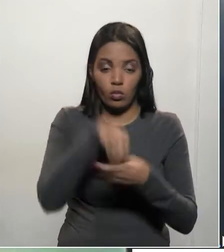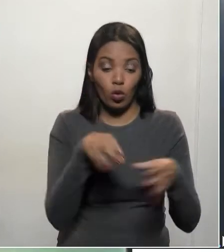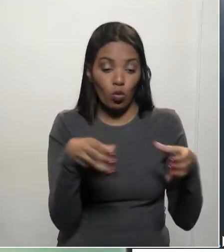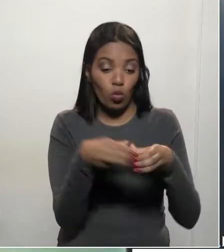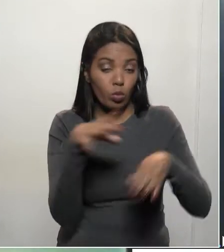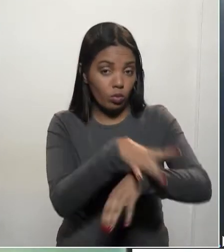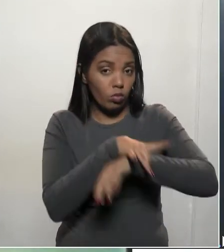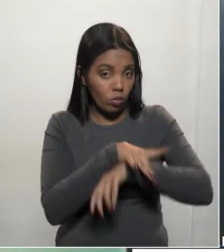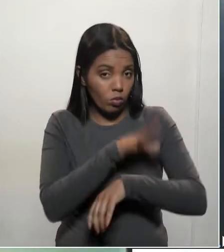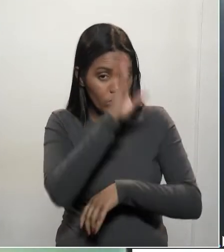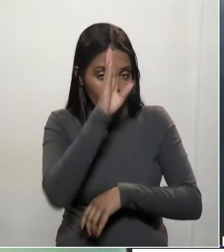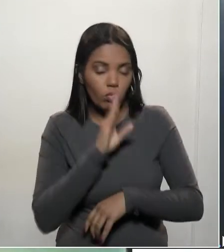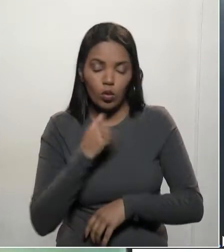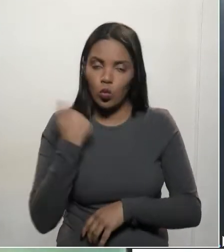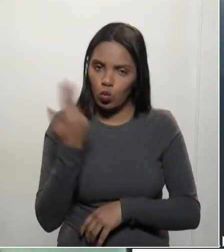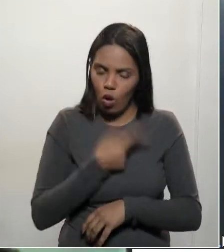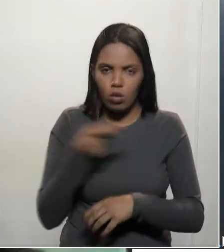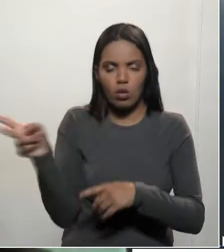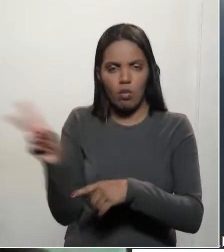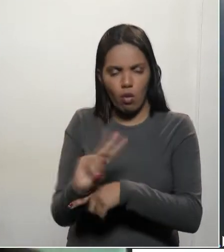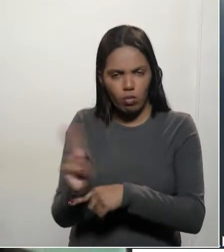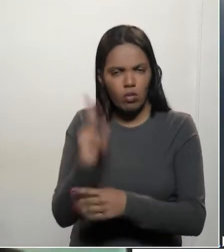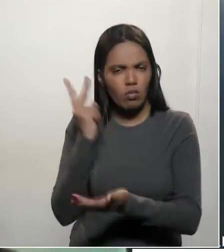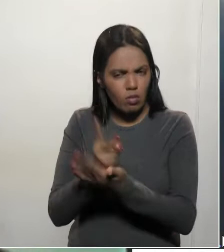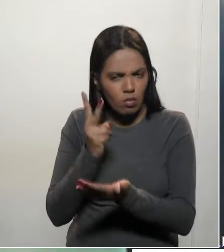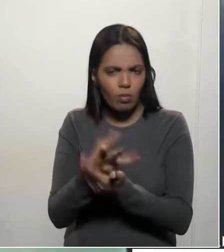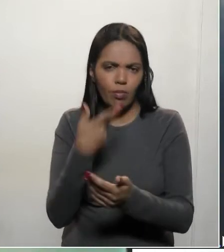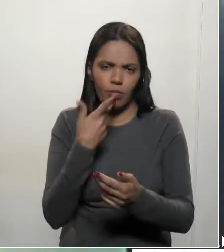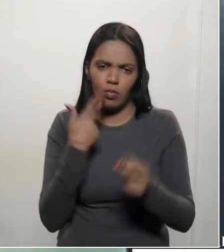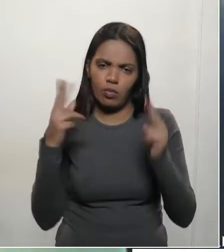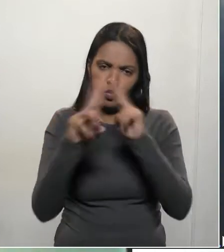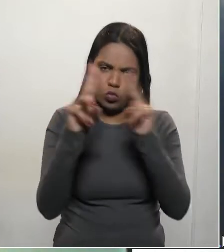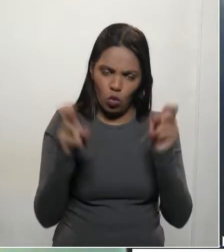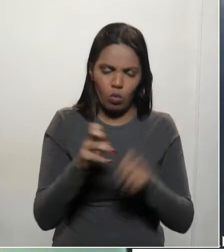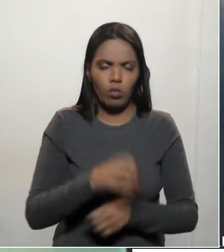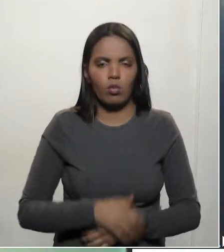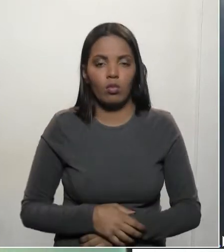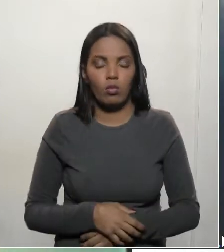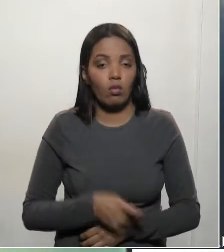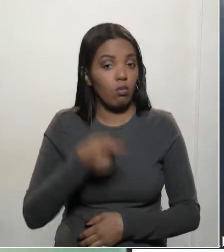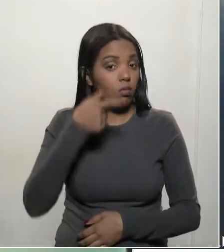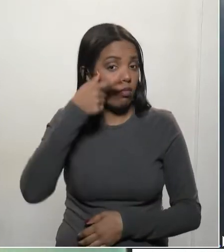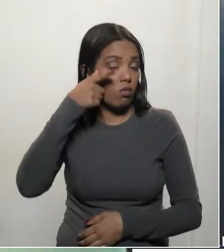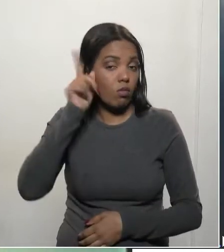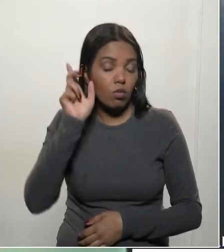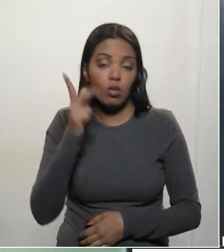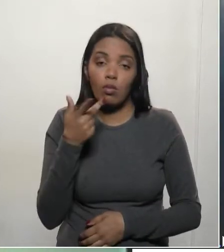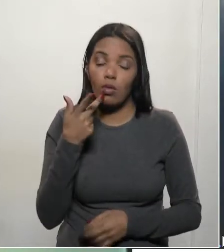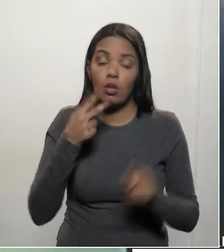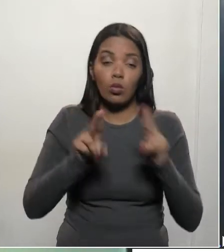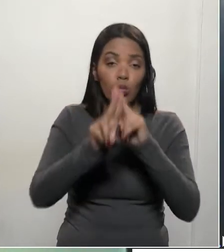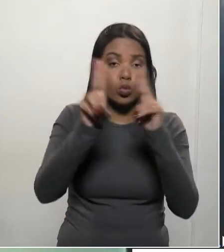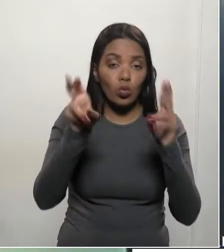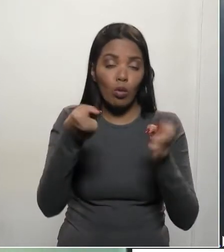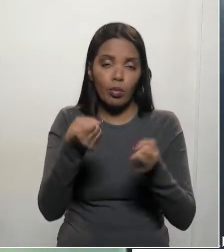Segurança, nós defendemos muito. Eu vou continuar ontem a falar sobre o Código de Trânsito e